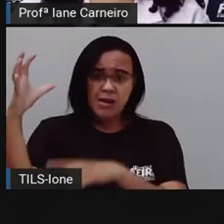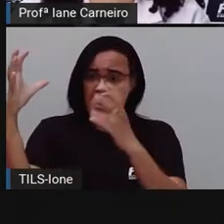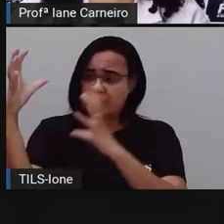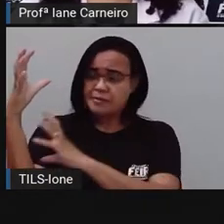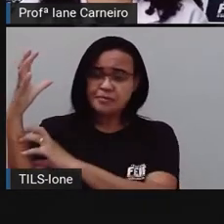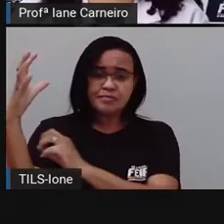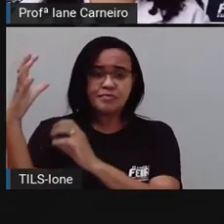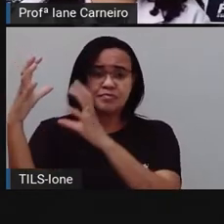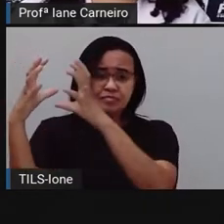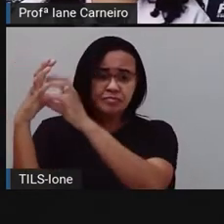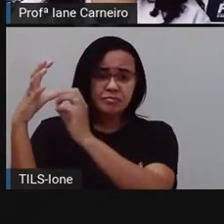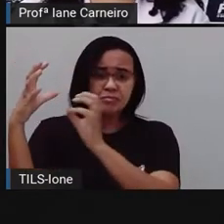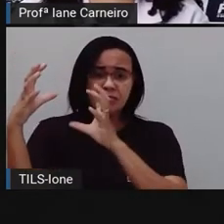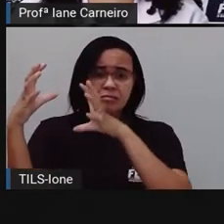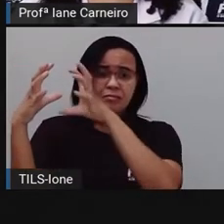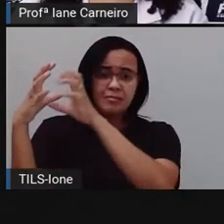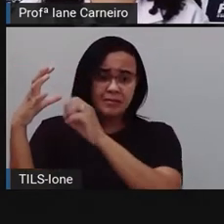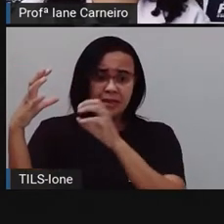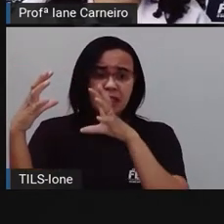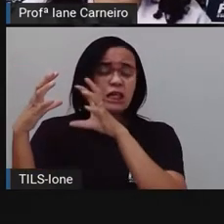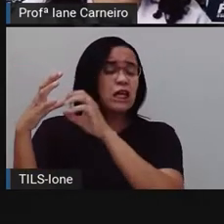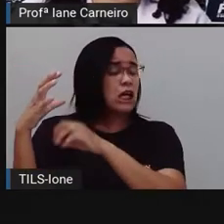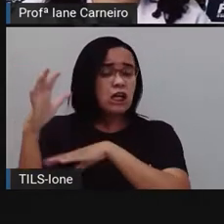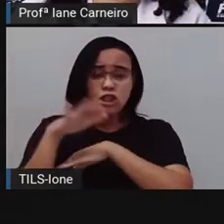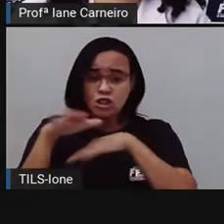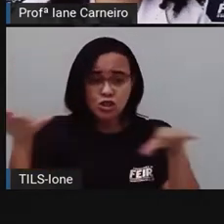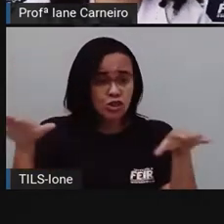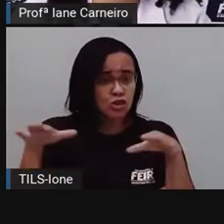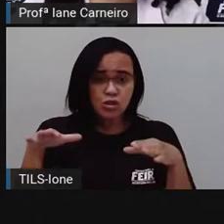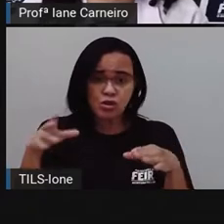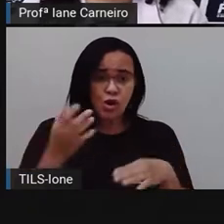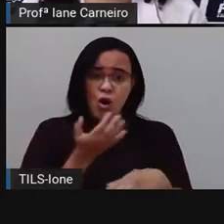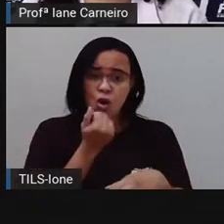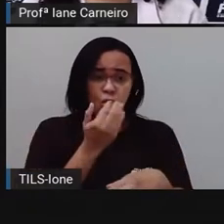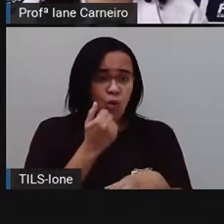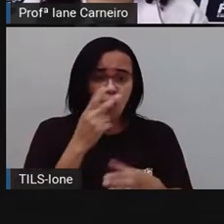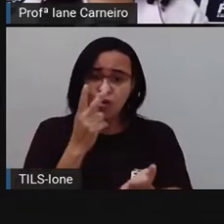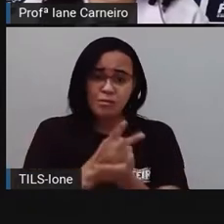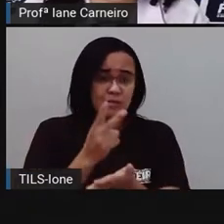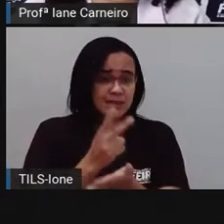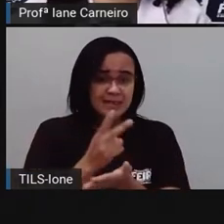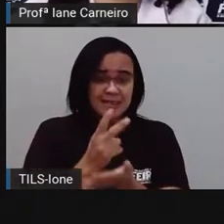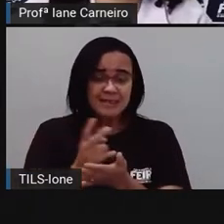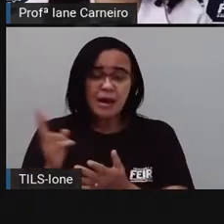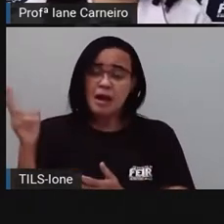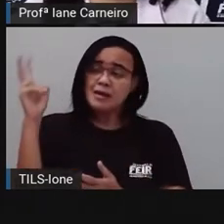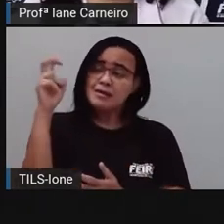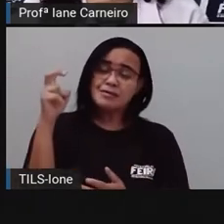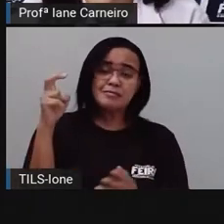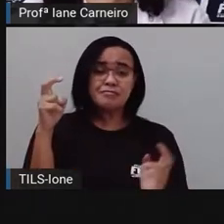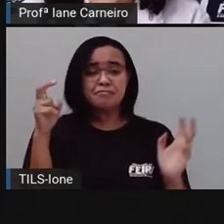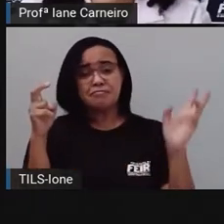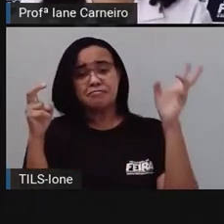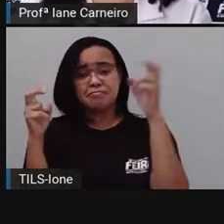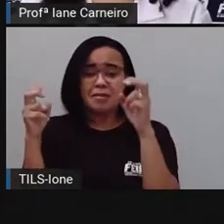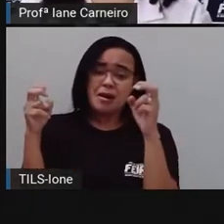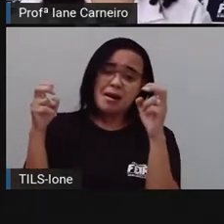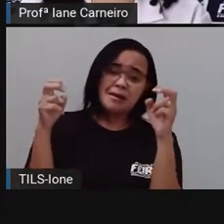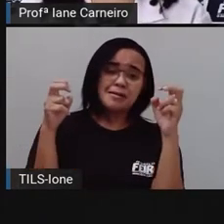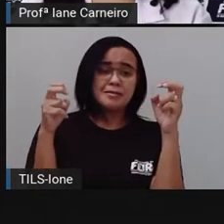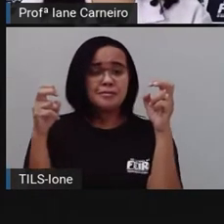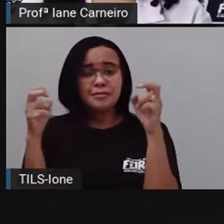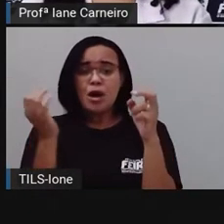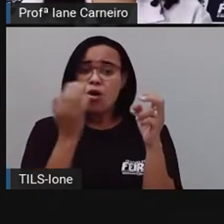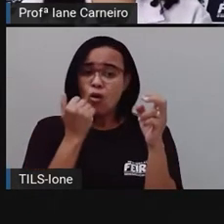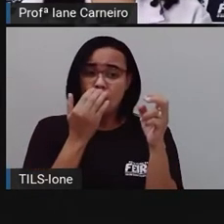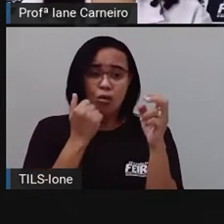conhecida como árvore da preguiça. Que o bichinho preguiça fica pendurado ali só comendo. E agora